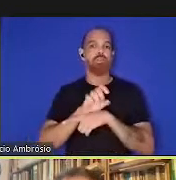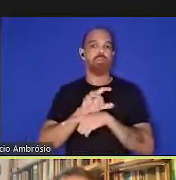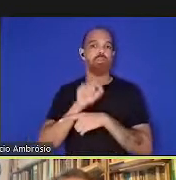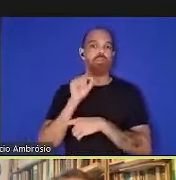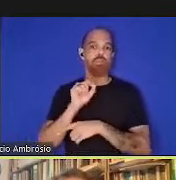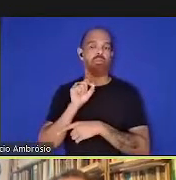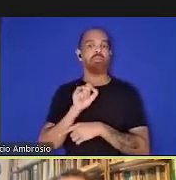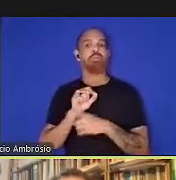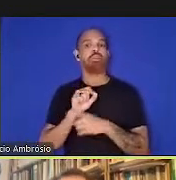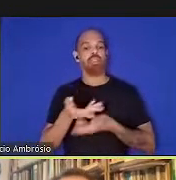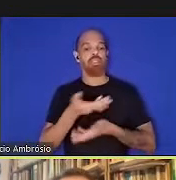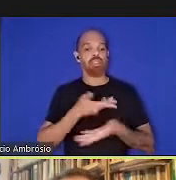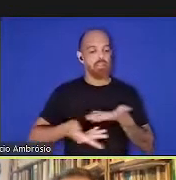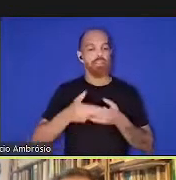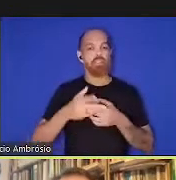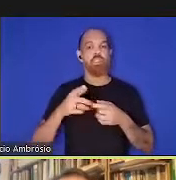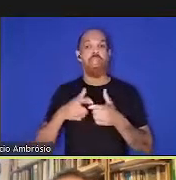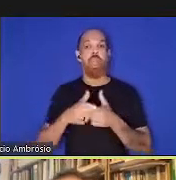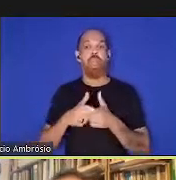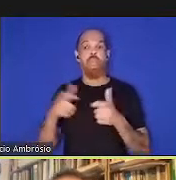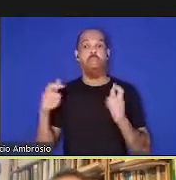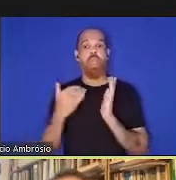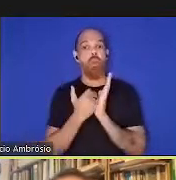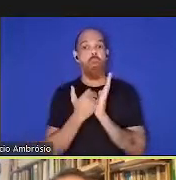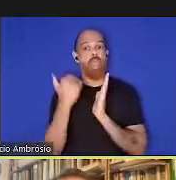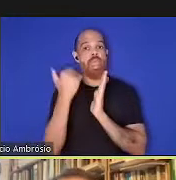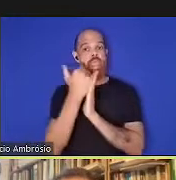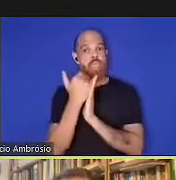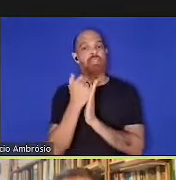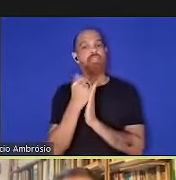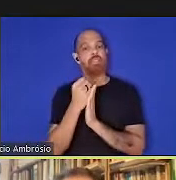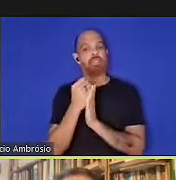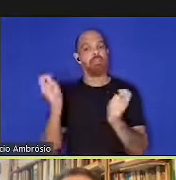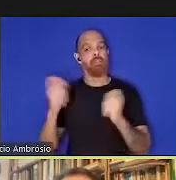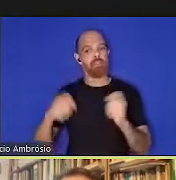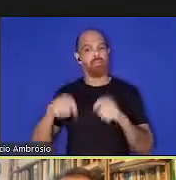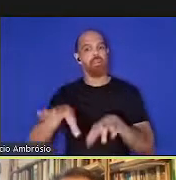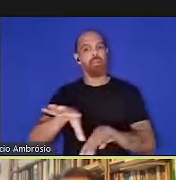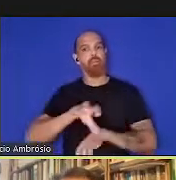aumentam a suscetibilidade da pessoa.